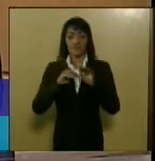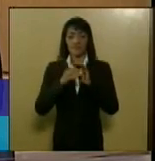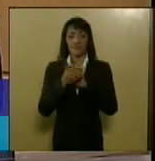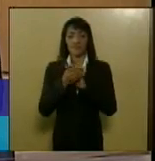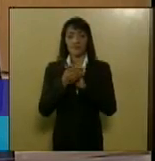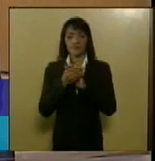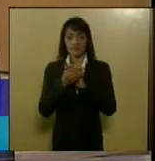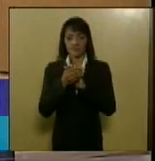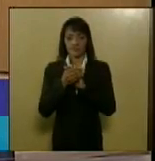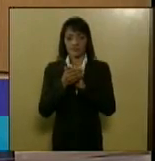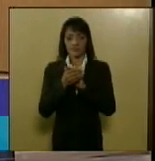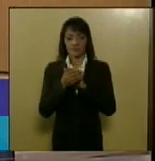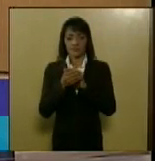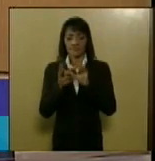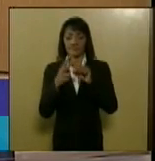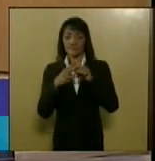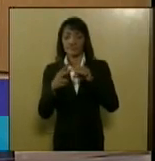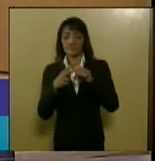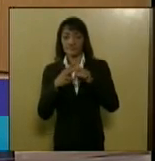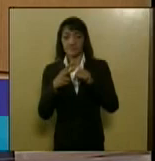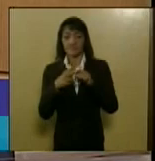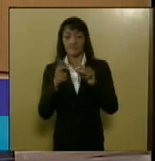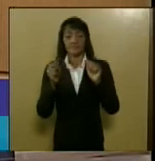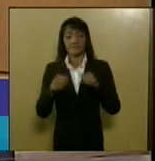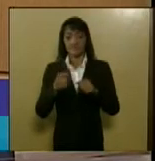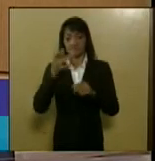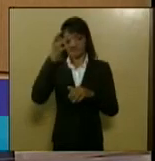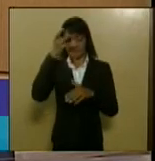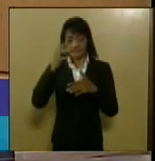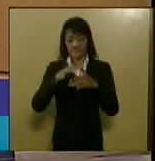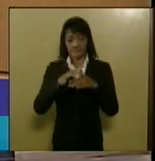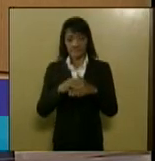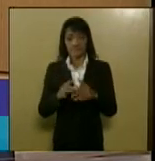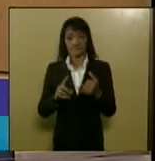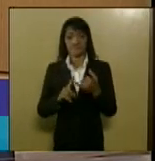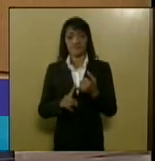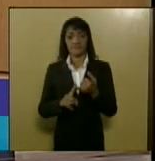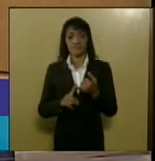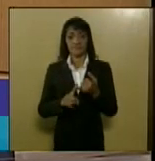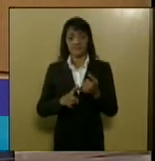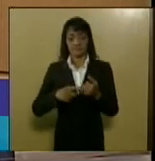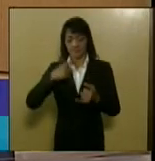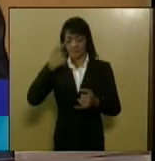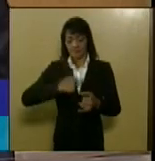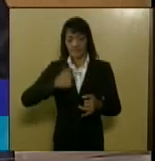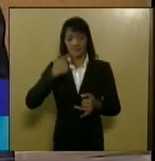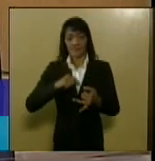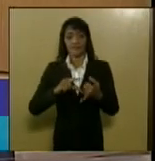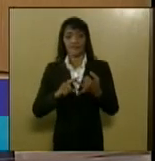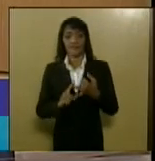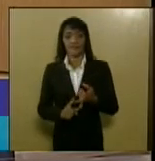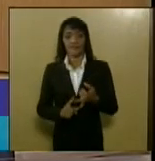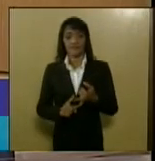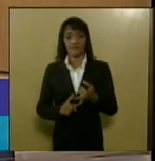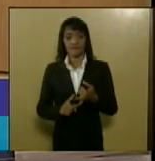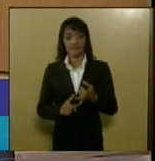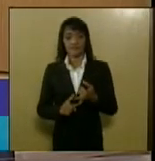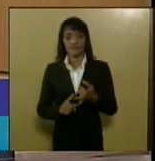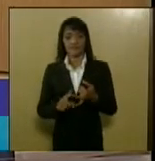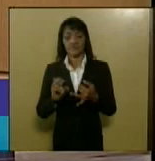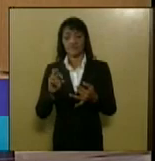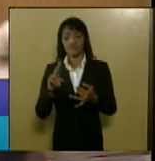causa dependência física psicológica e comportamental então é